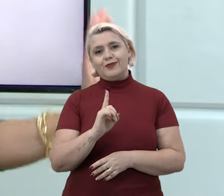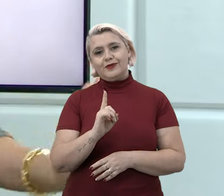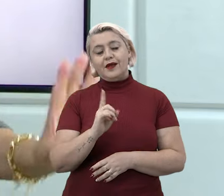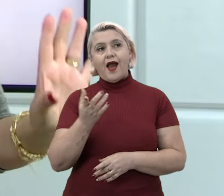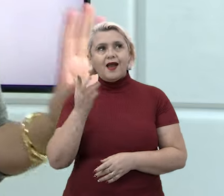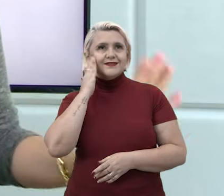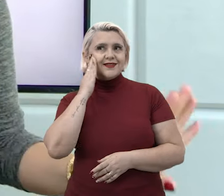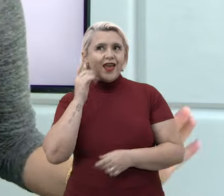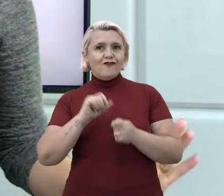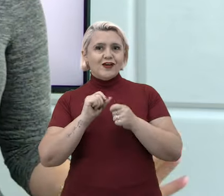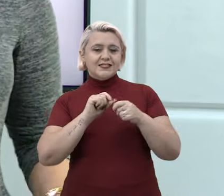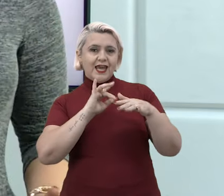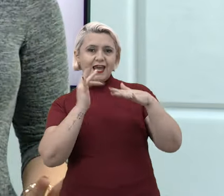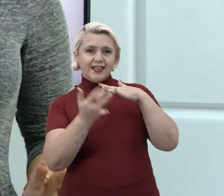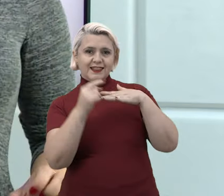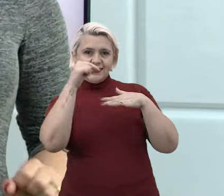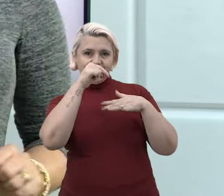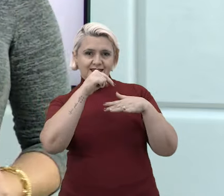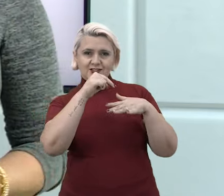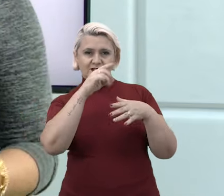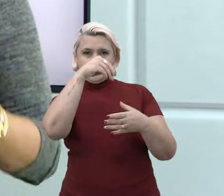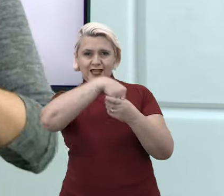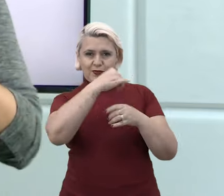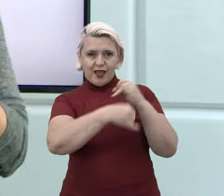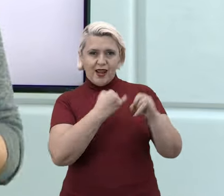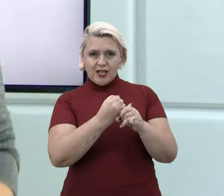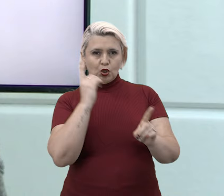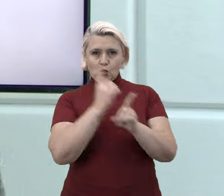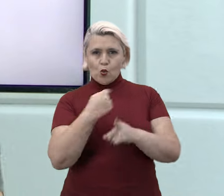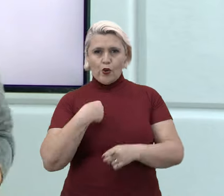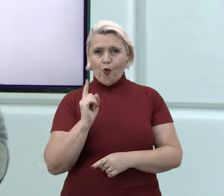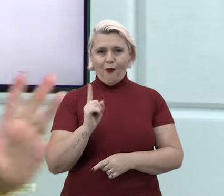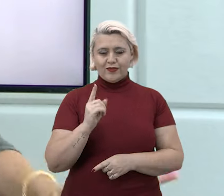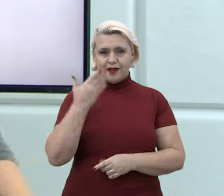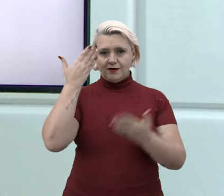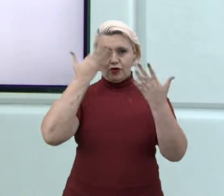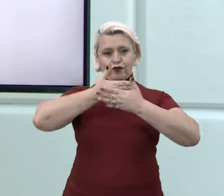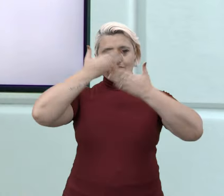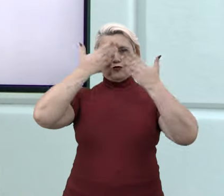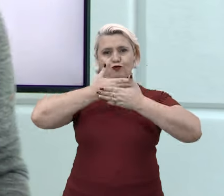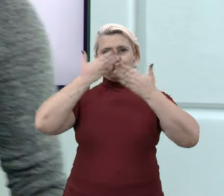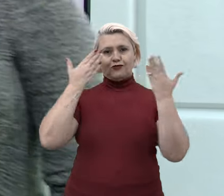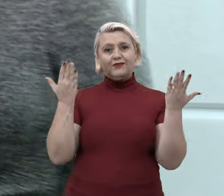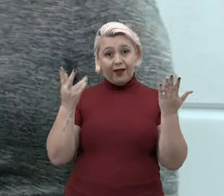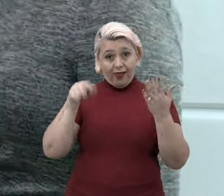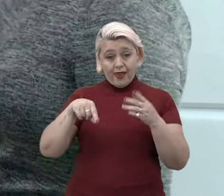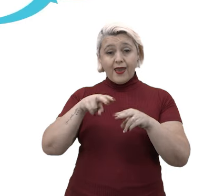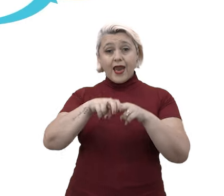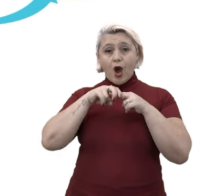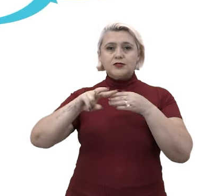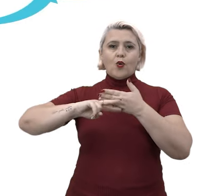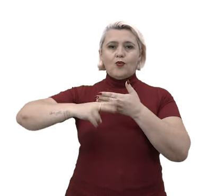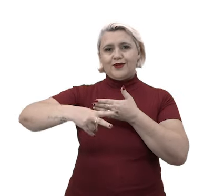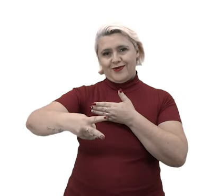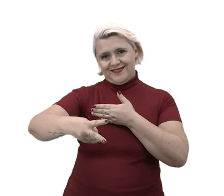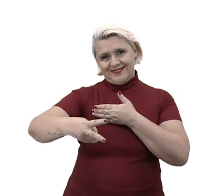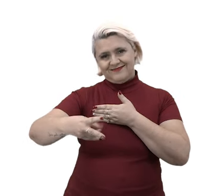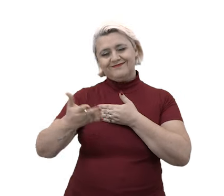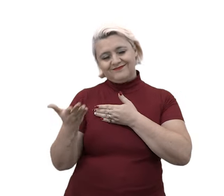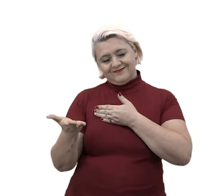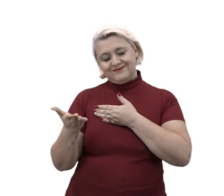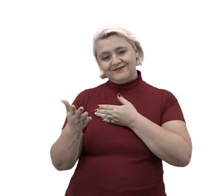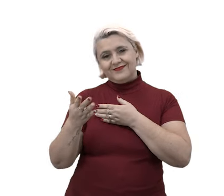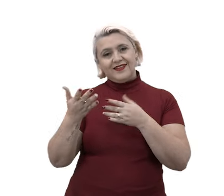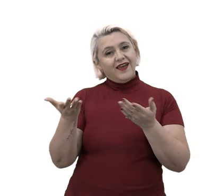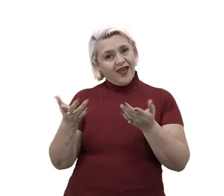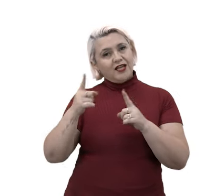opa, é muito difícil me acharem aqui. Não é verdade? Então, pronto. Isso é causa e consequência. Olha mais um, questão